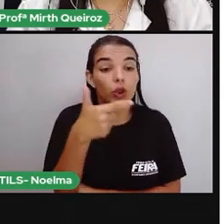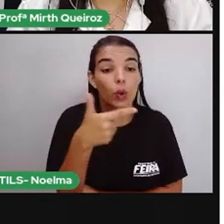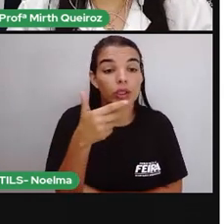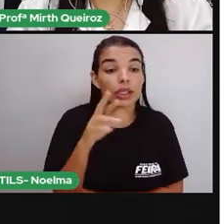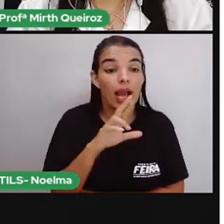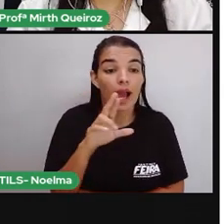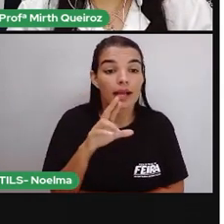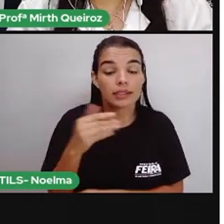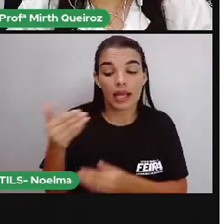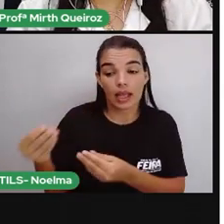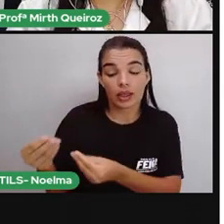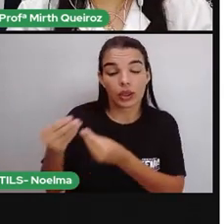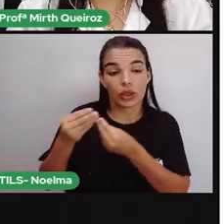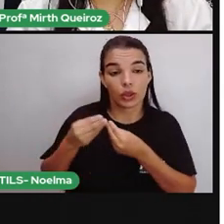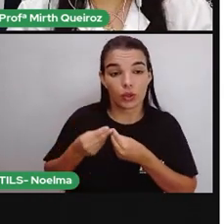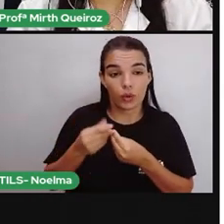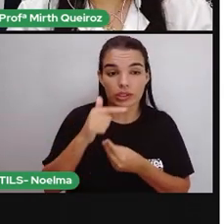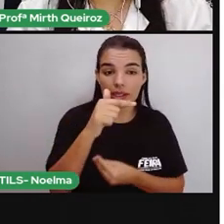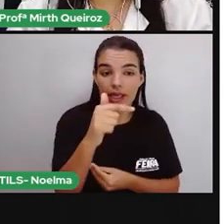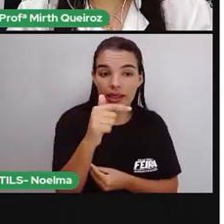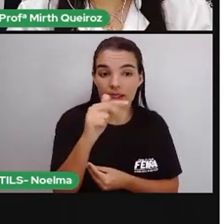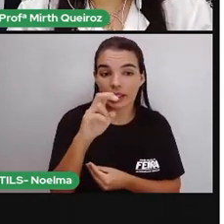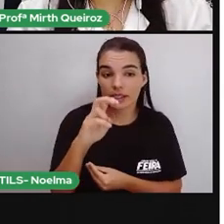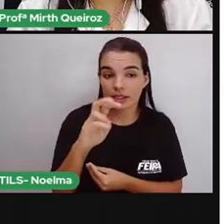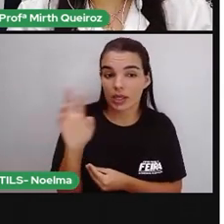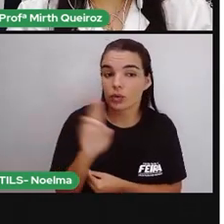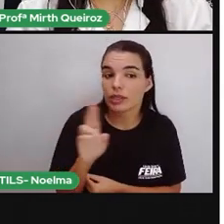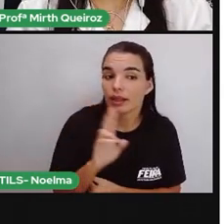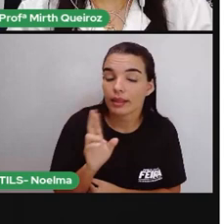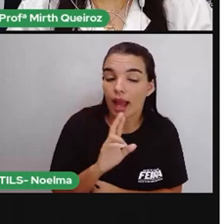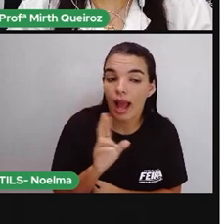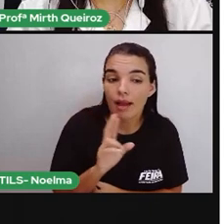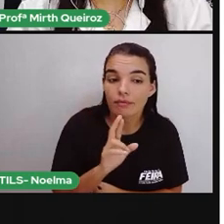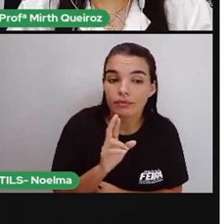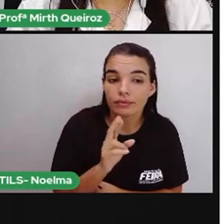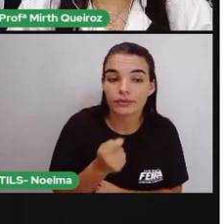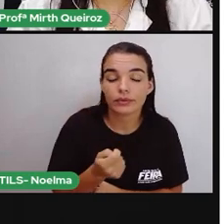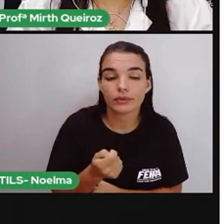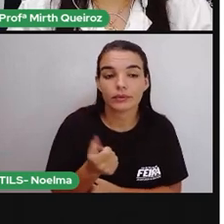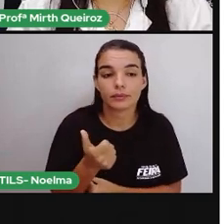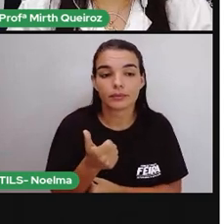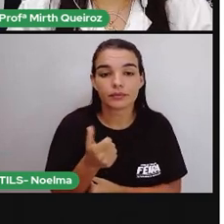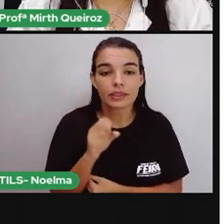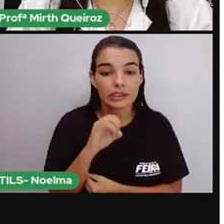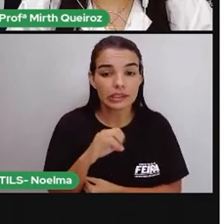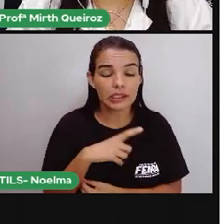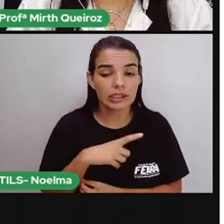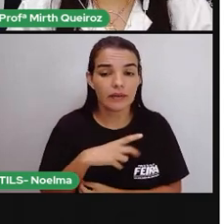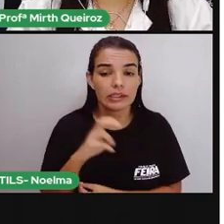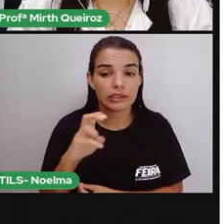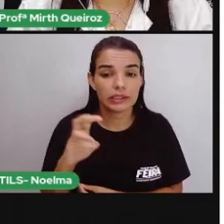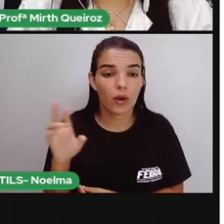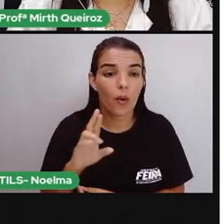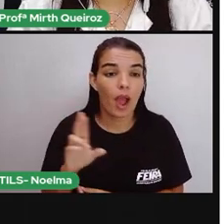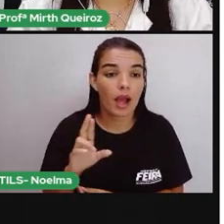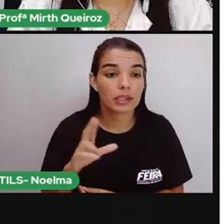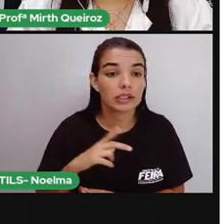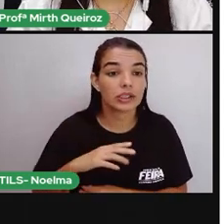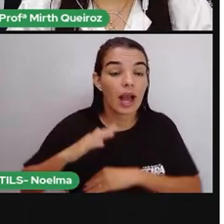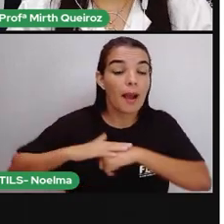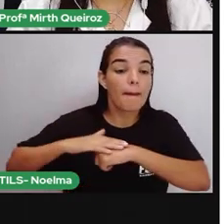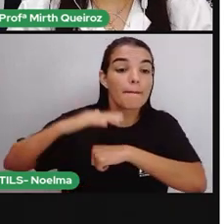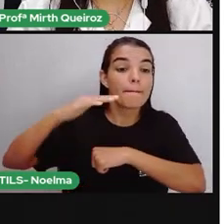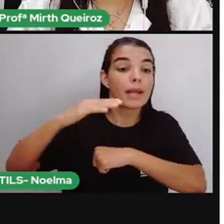recebeu 75 centavos de troco, Se ela tivesse 5 reais, ela tinha quantos reais a mais?